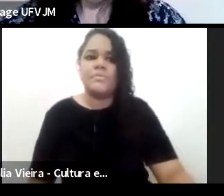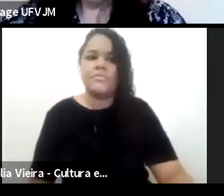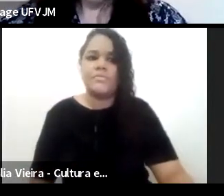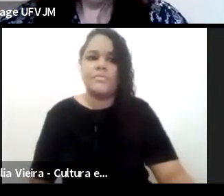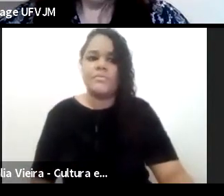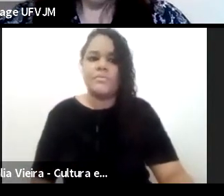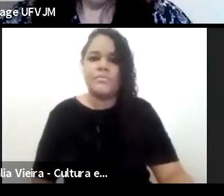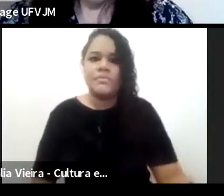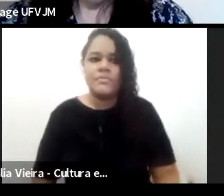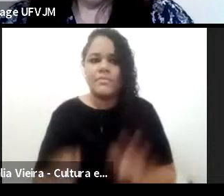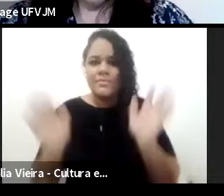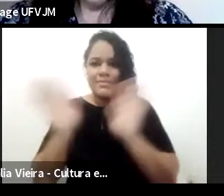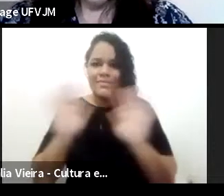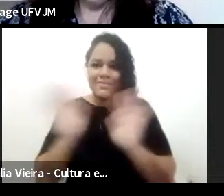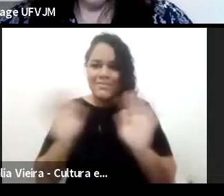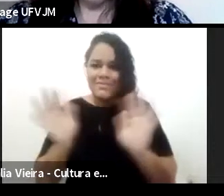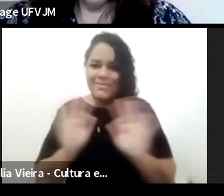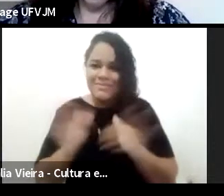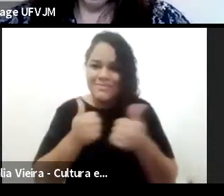Olá,